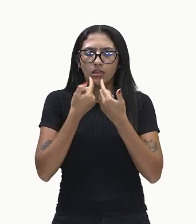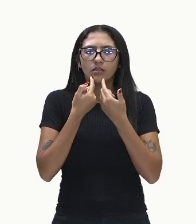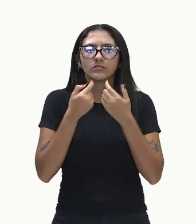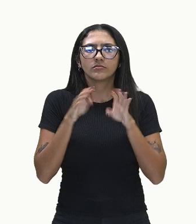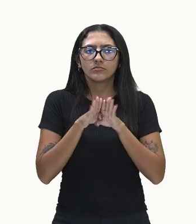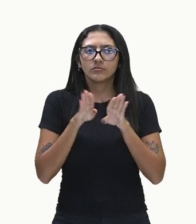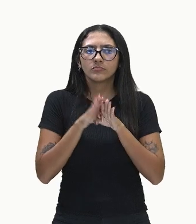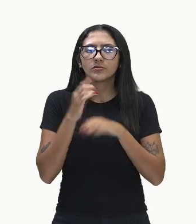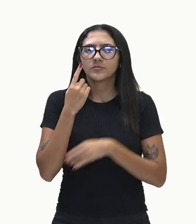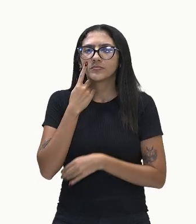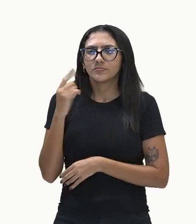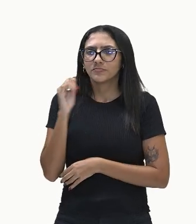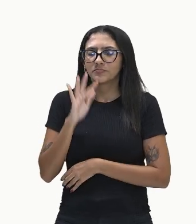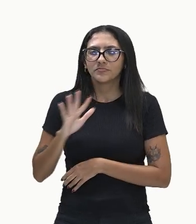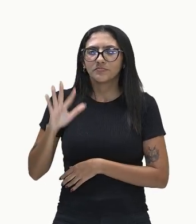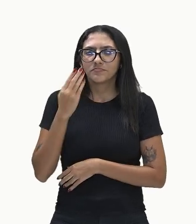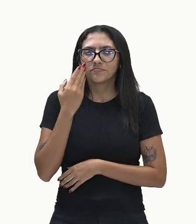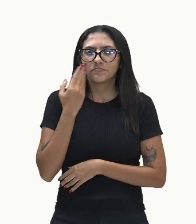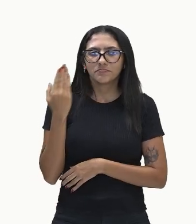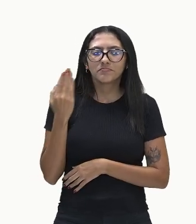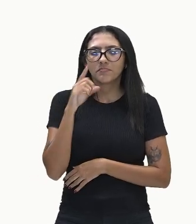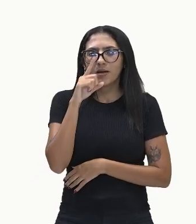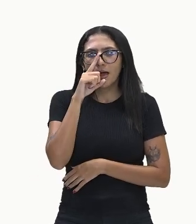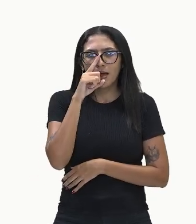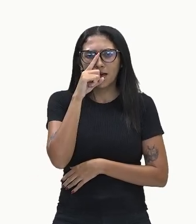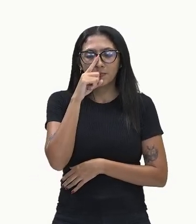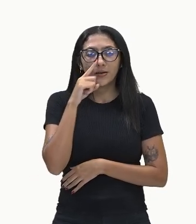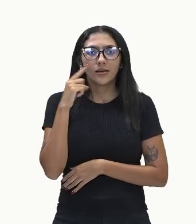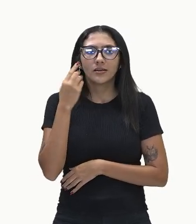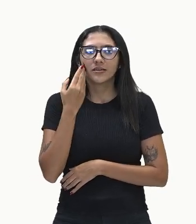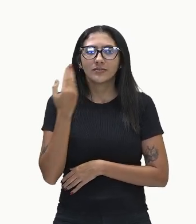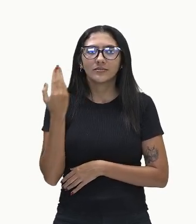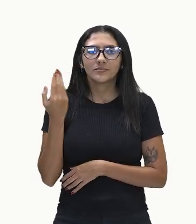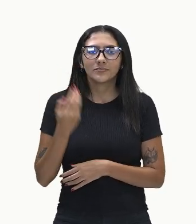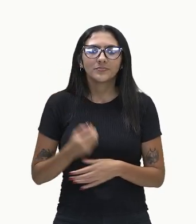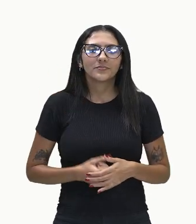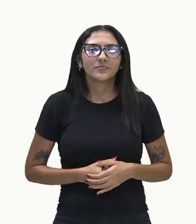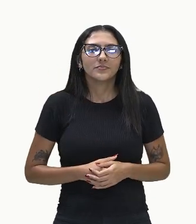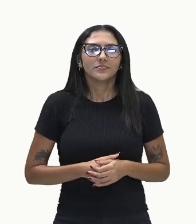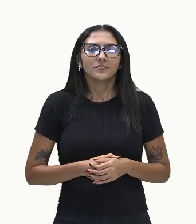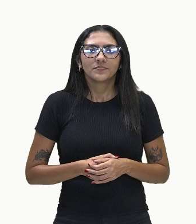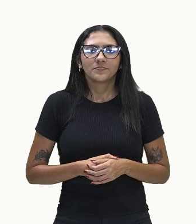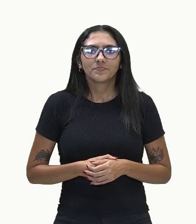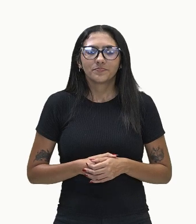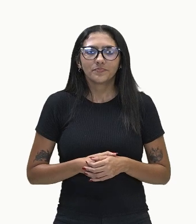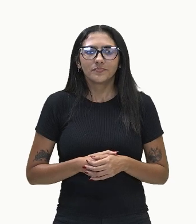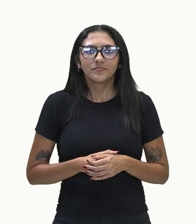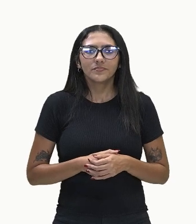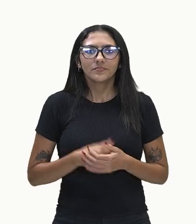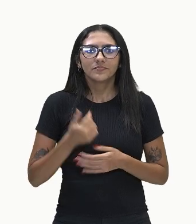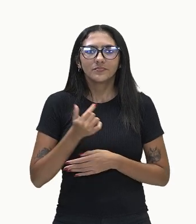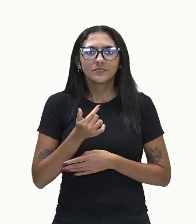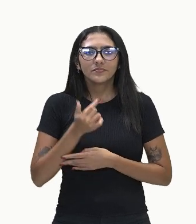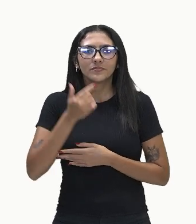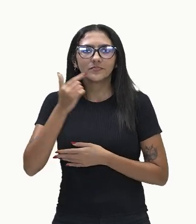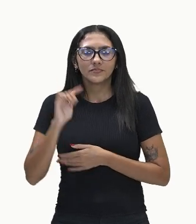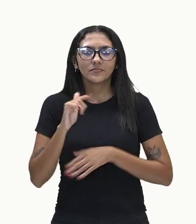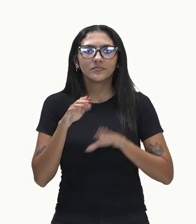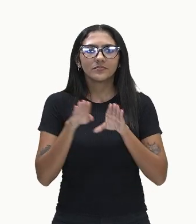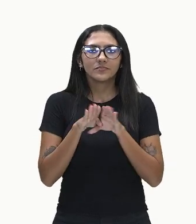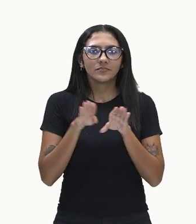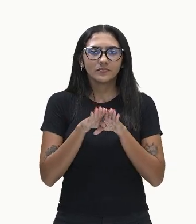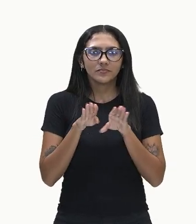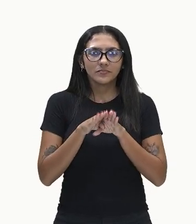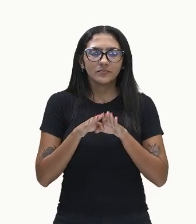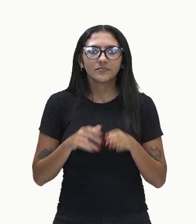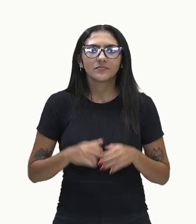eu estou destacando aqui e que está na cor amarela. O próximo sabor que nem todo mundo gosta, tá bom? Ele não tem um